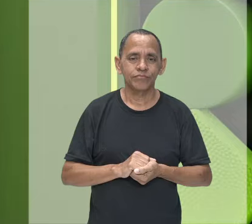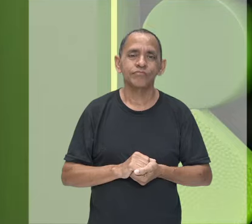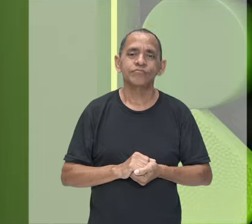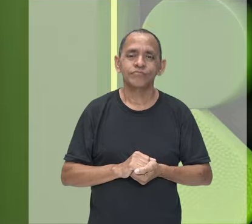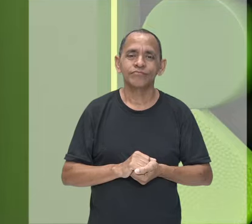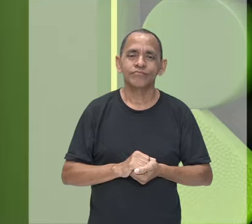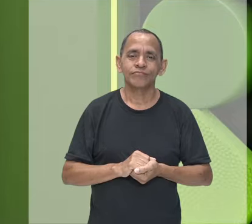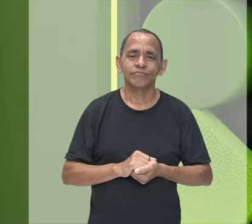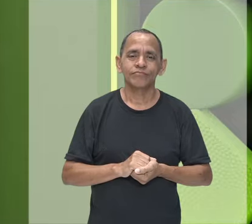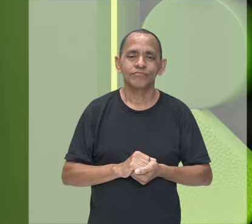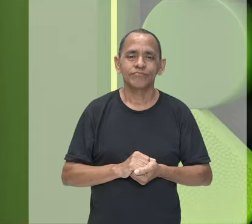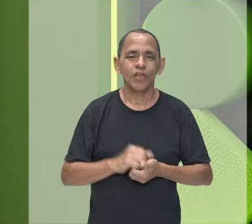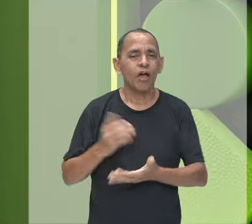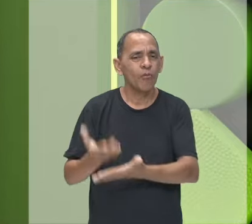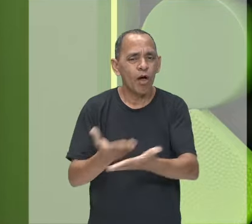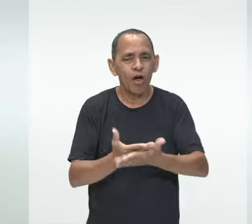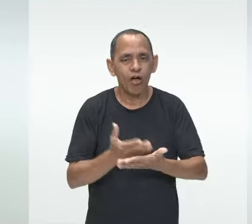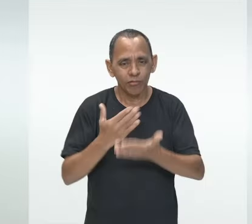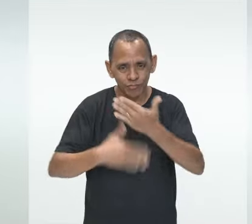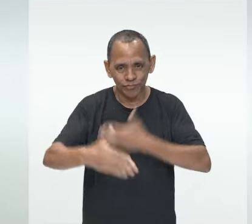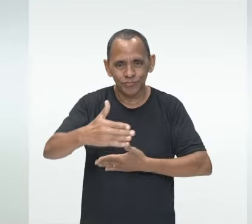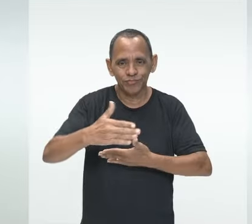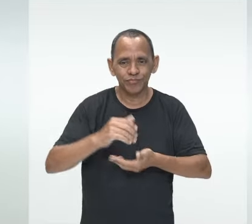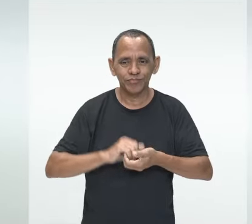para a aula, vamos a ela!